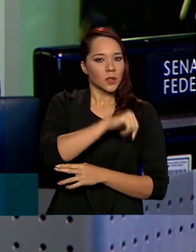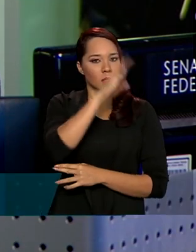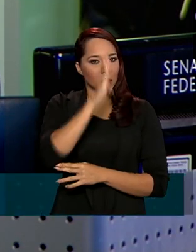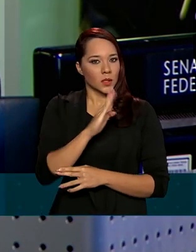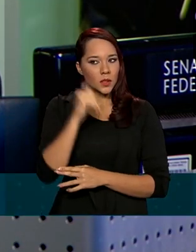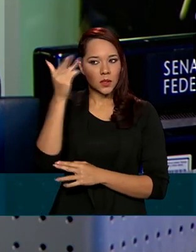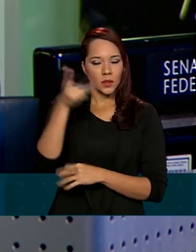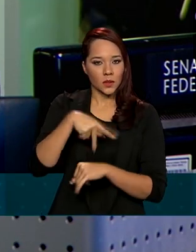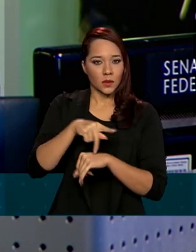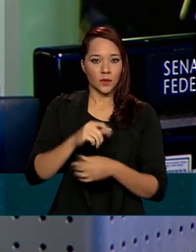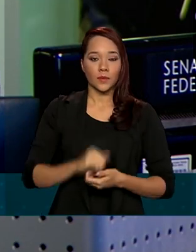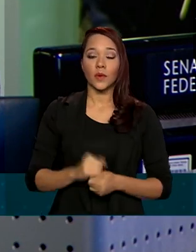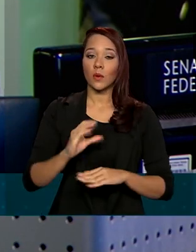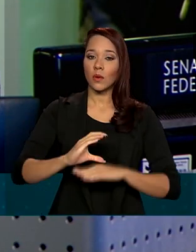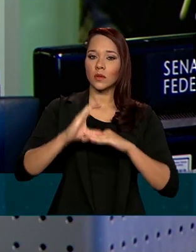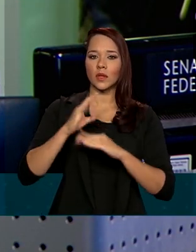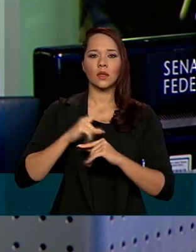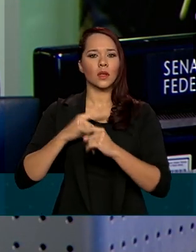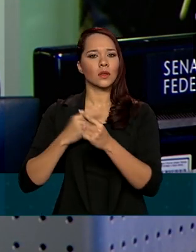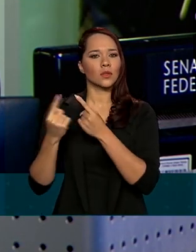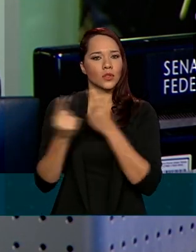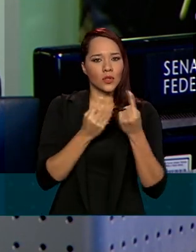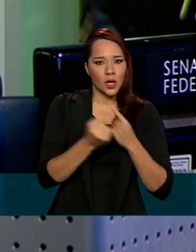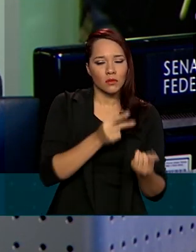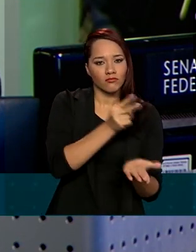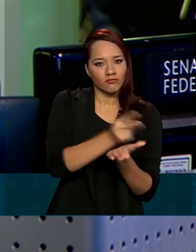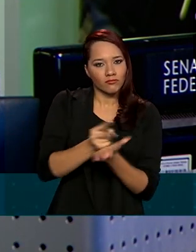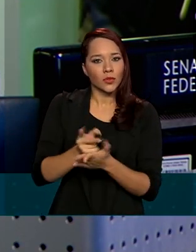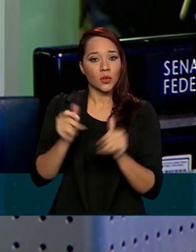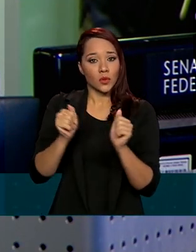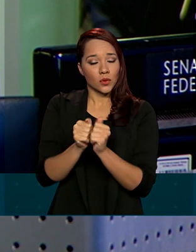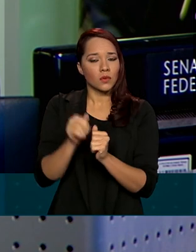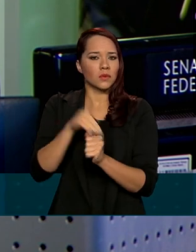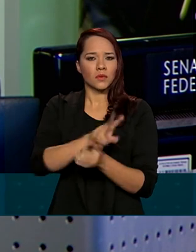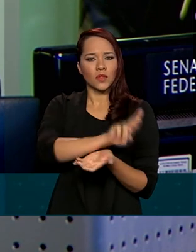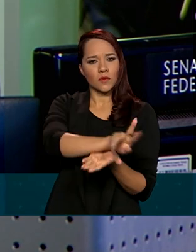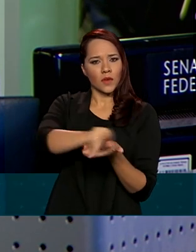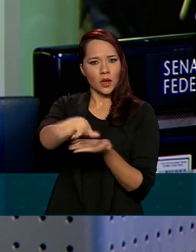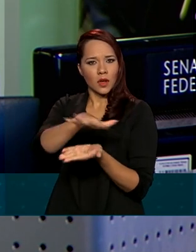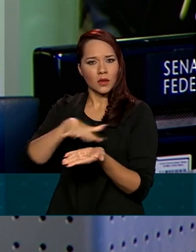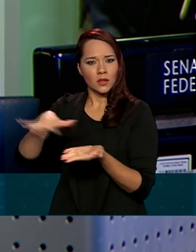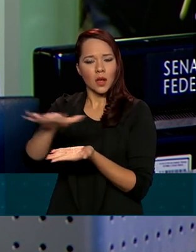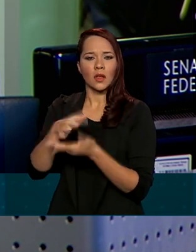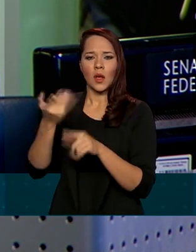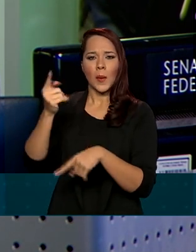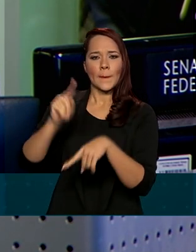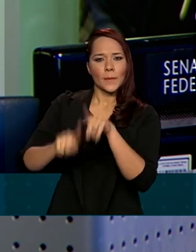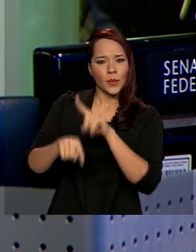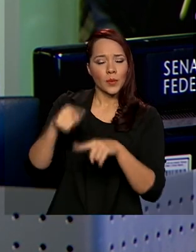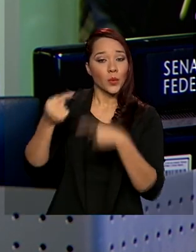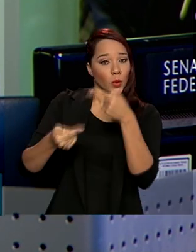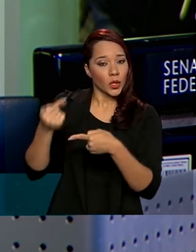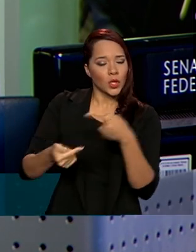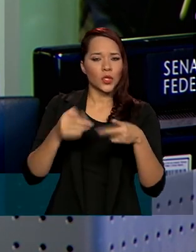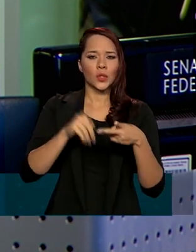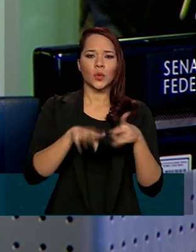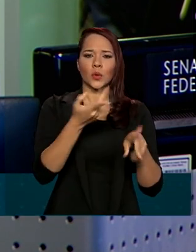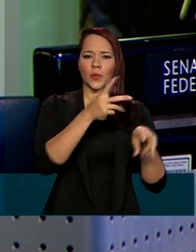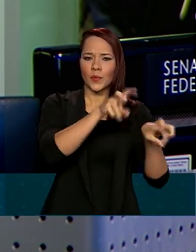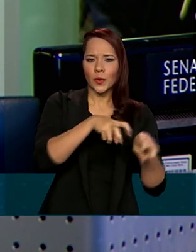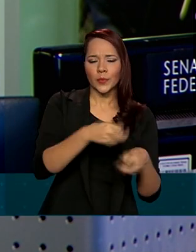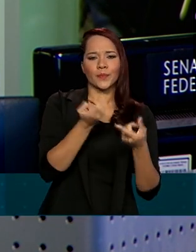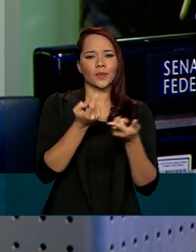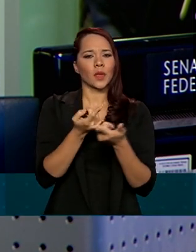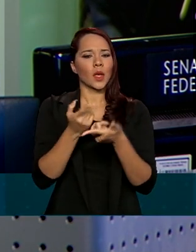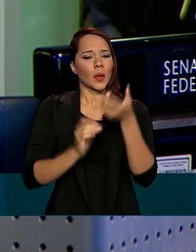implementado uma postura de diálogo permanente com atores variados, classe política, produtores, empresários e